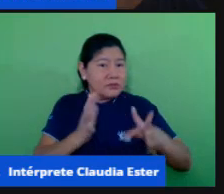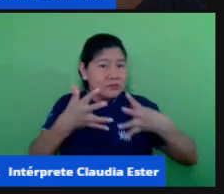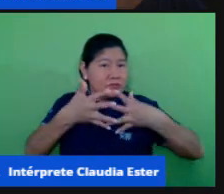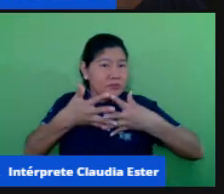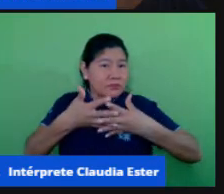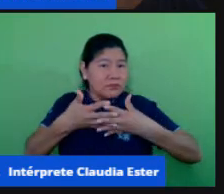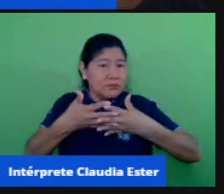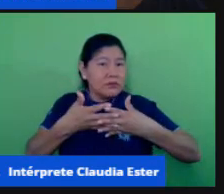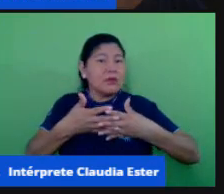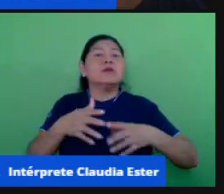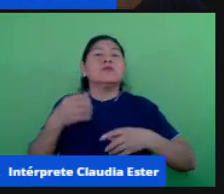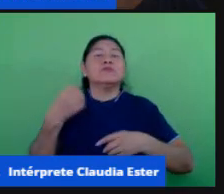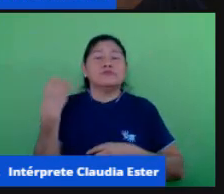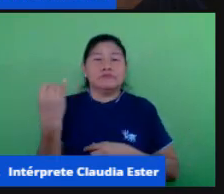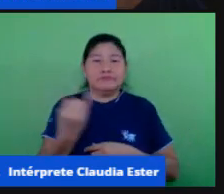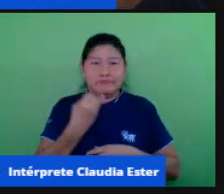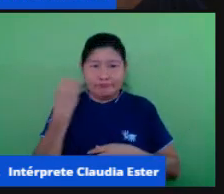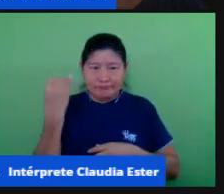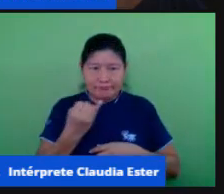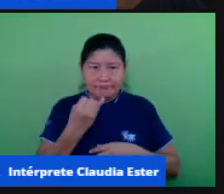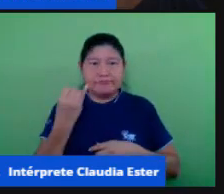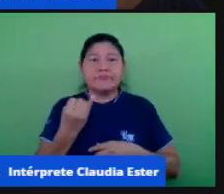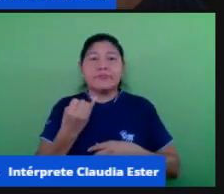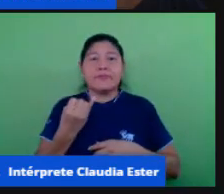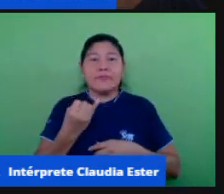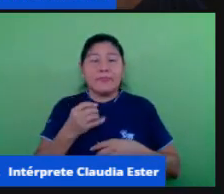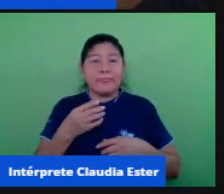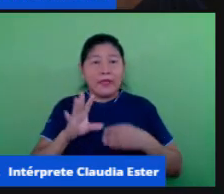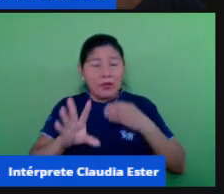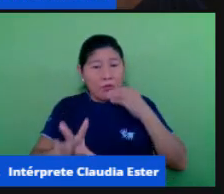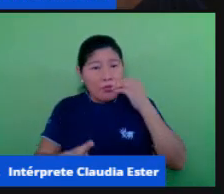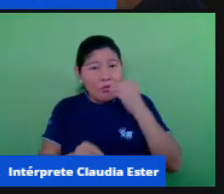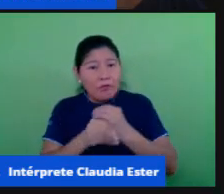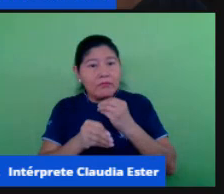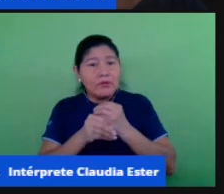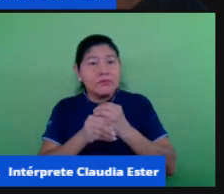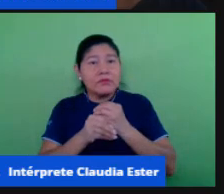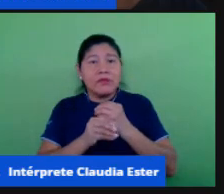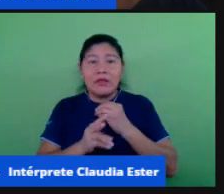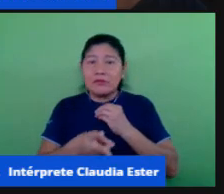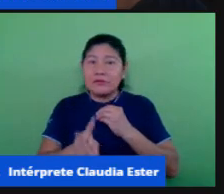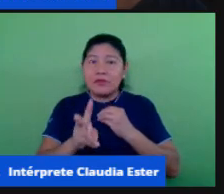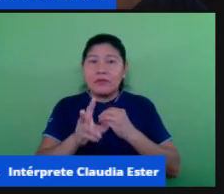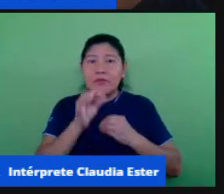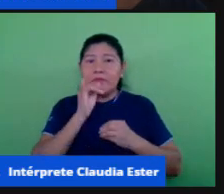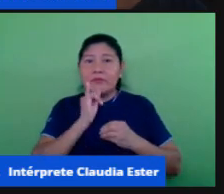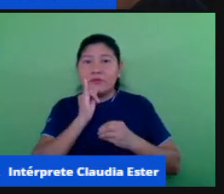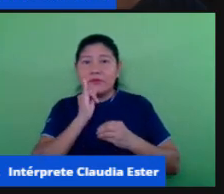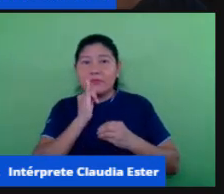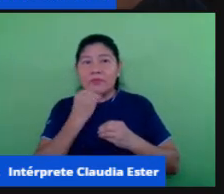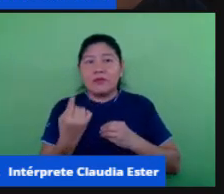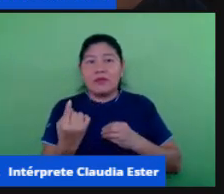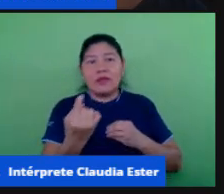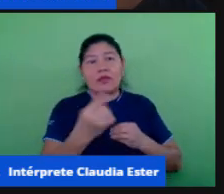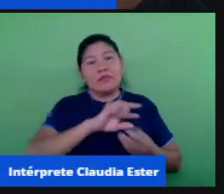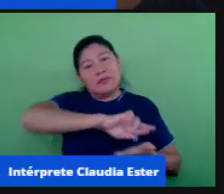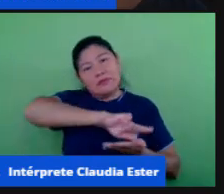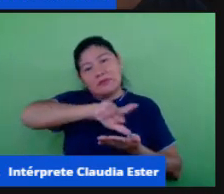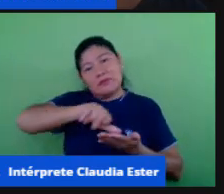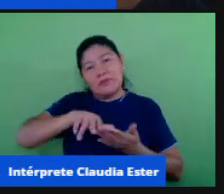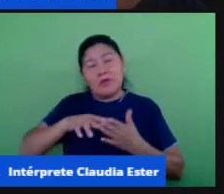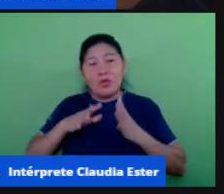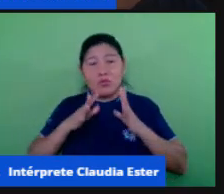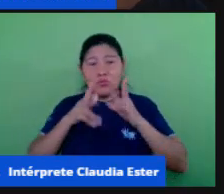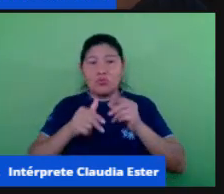aprendizagem desses conteúdos né e acrescentar em outros momentos de aula mas como o Antônio já disse são todas